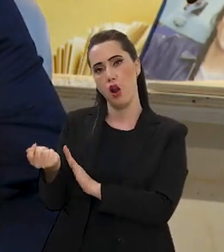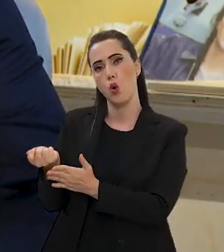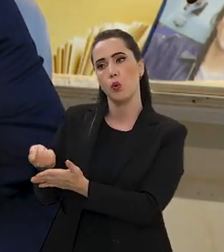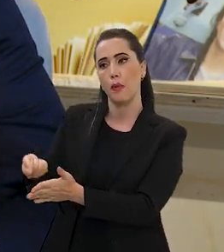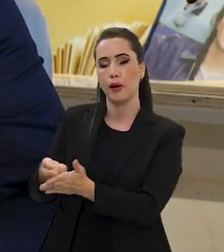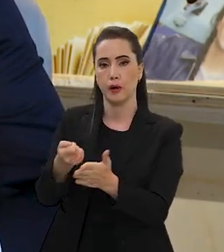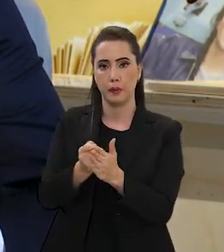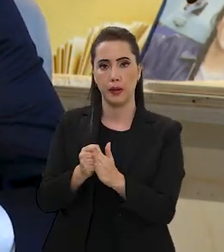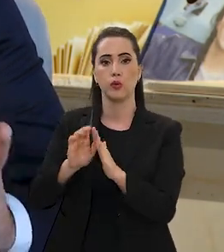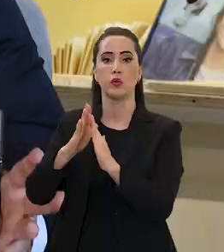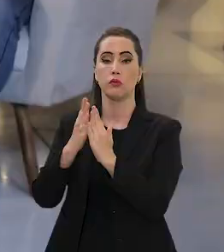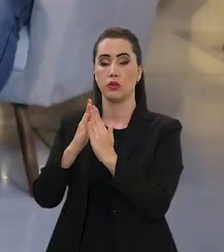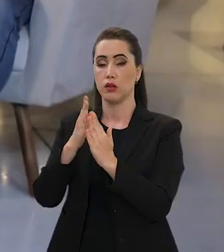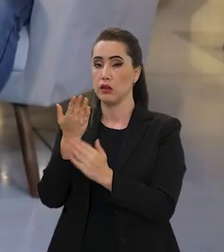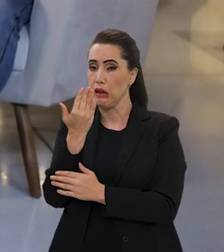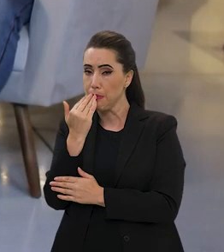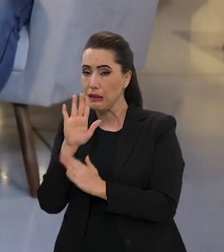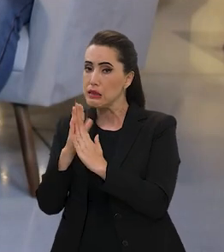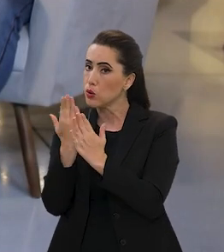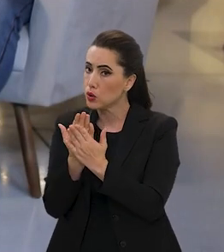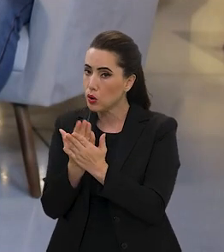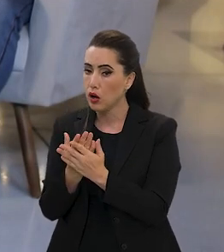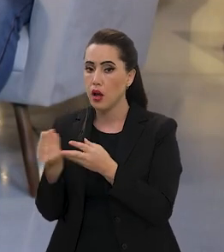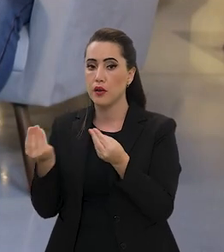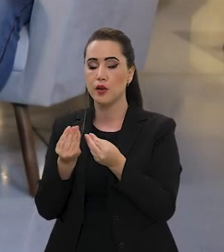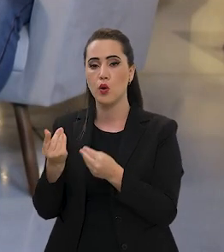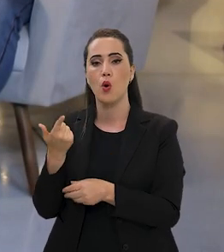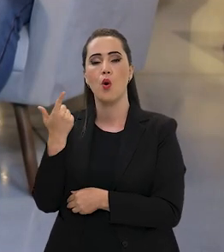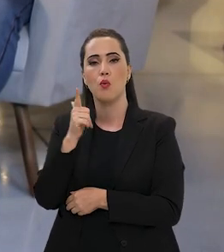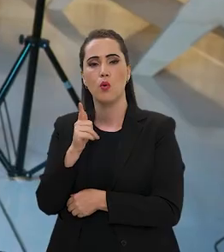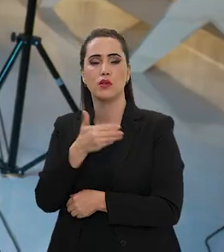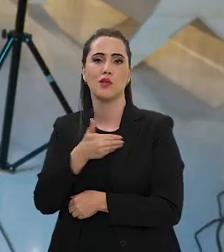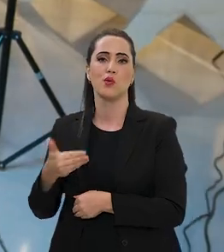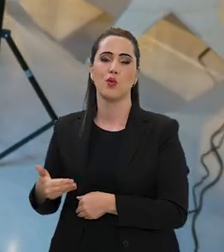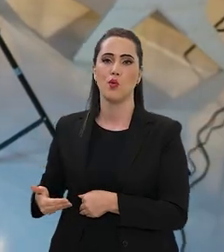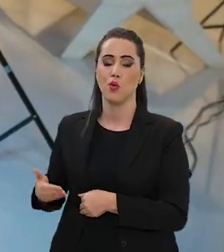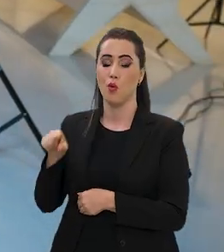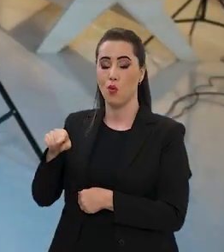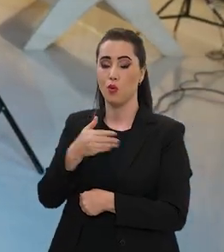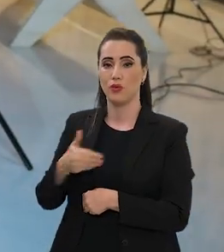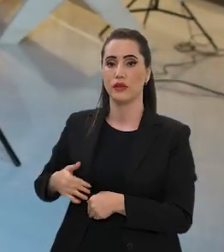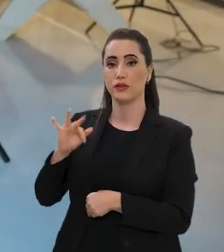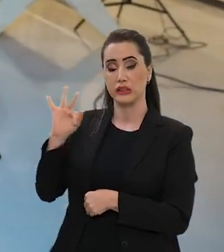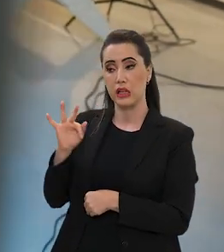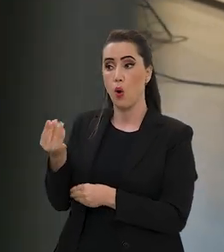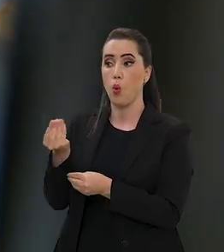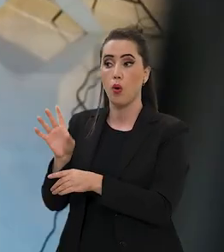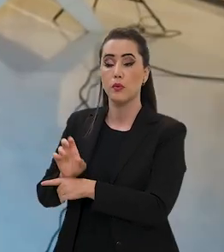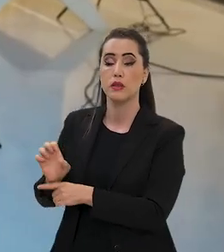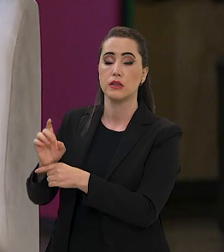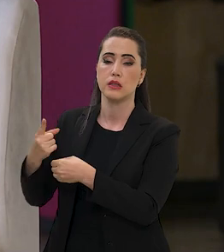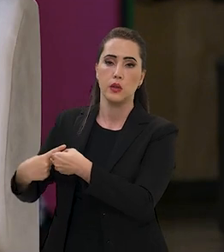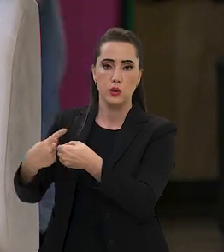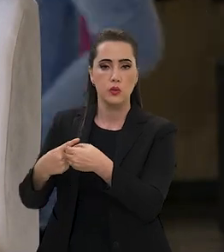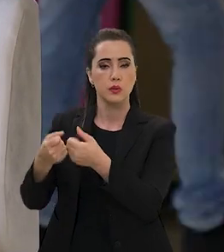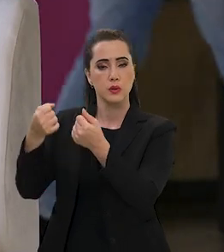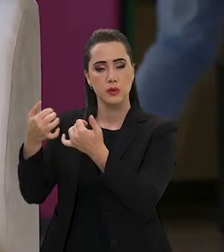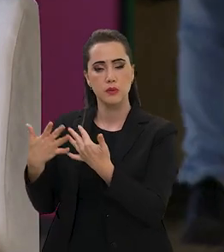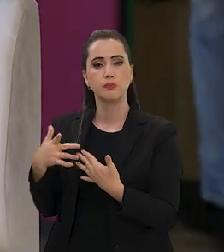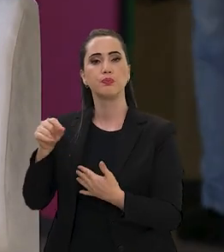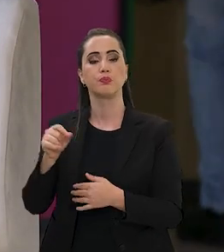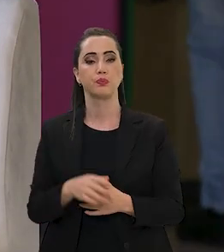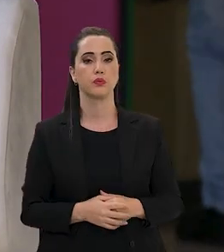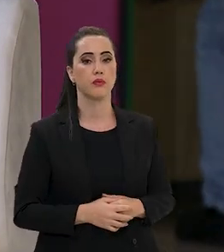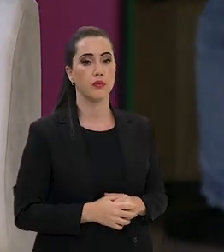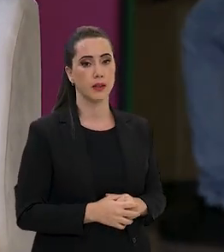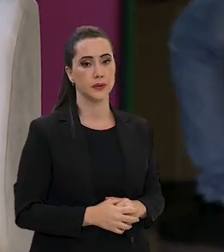ter esse reajuste na merenda e como é que foi essa reação também, né? De estados e municípios. Primeiro, eu gostaria de destacar uma